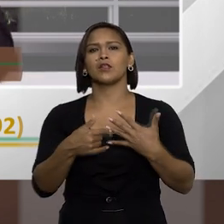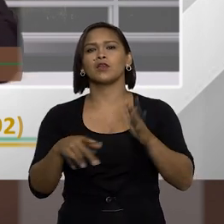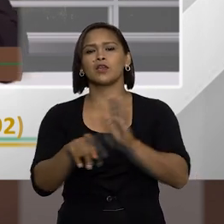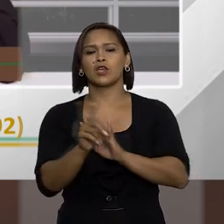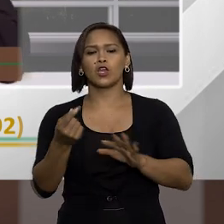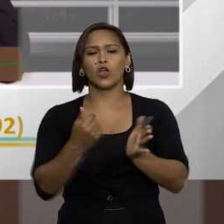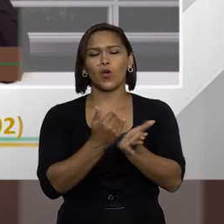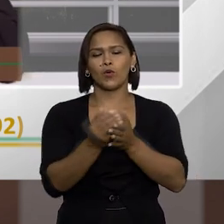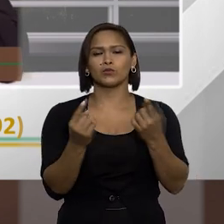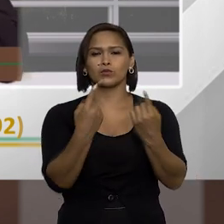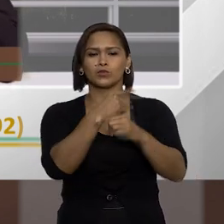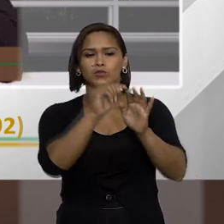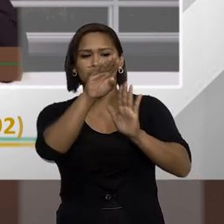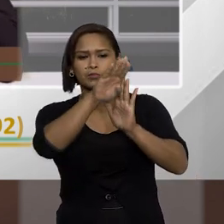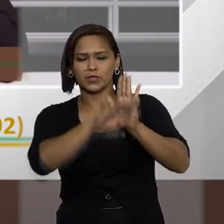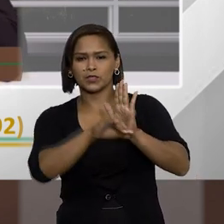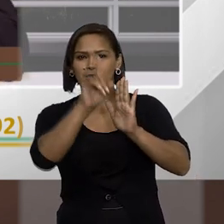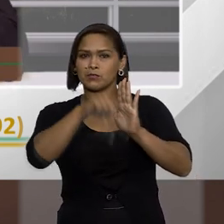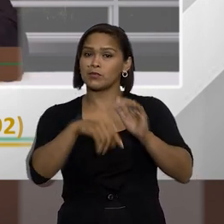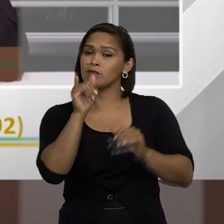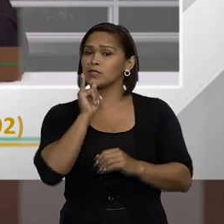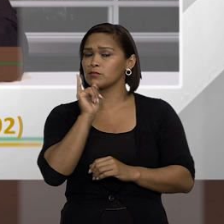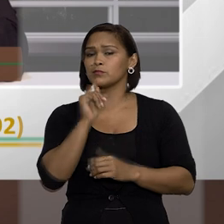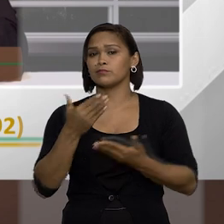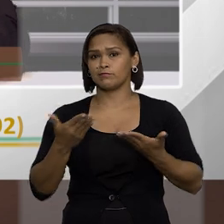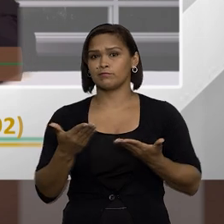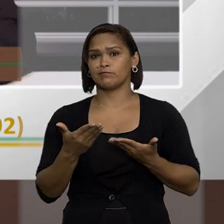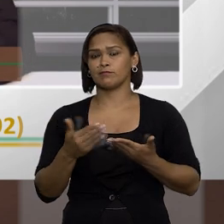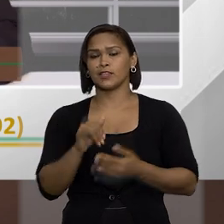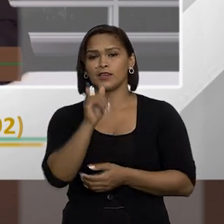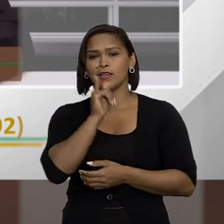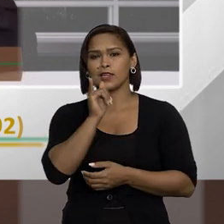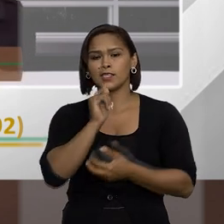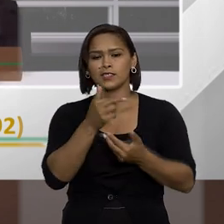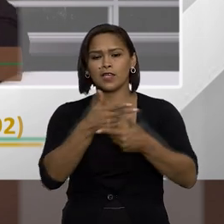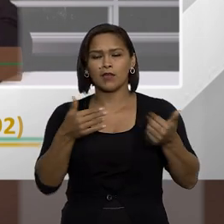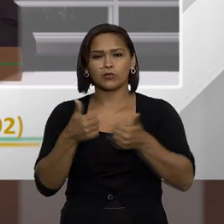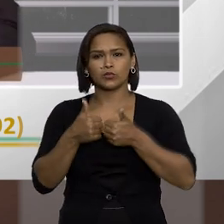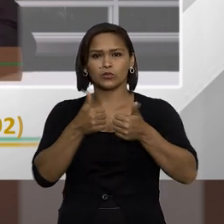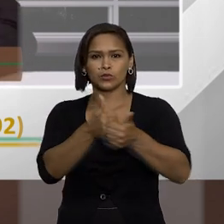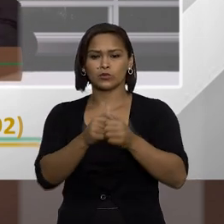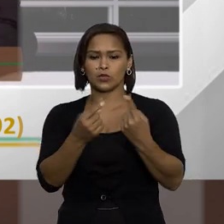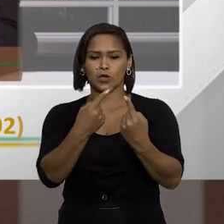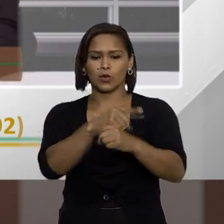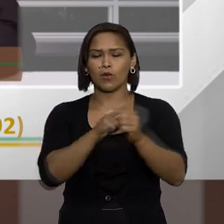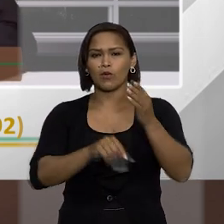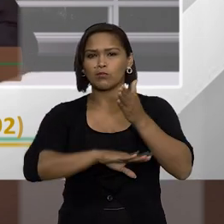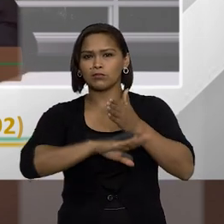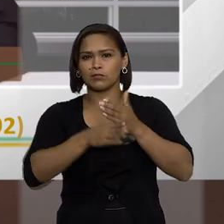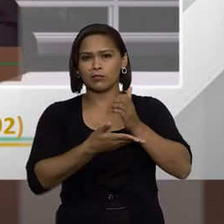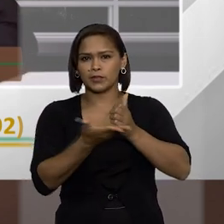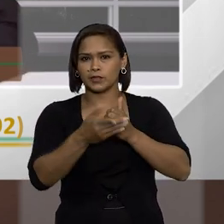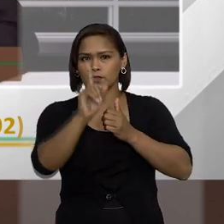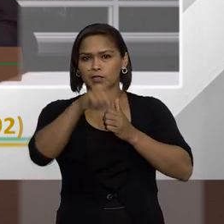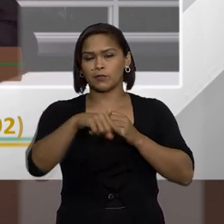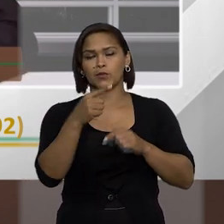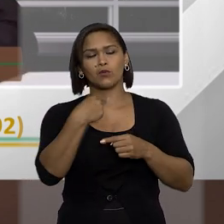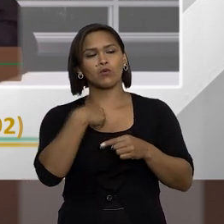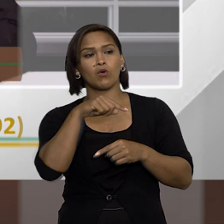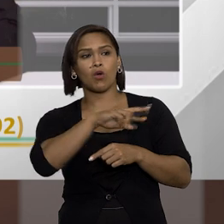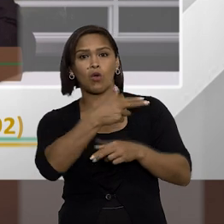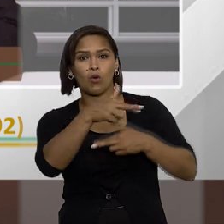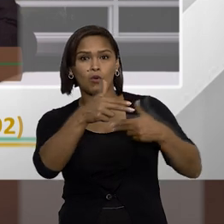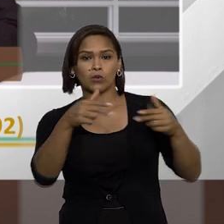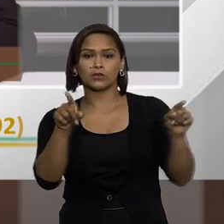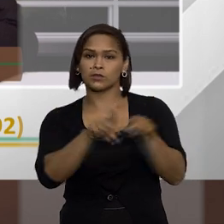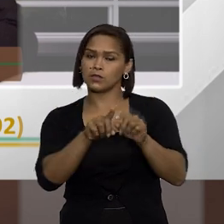atos que atentam contra os princípios. É um rol exemplificativo, ele dá exemplos de condutas que atentam contra os princípios. Ou